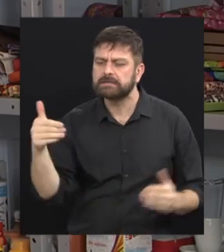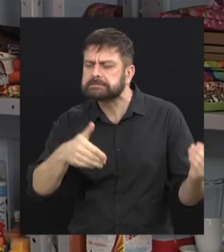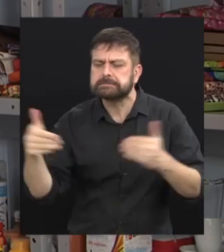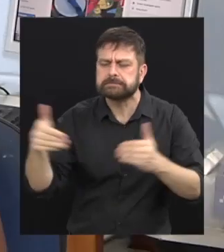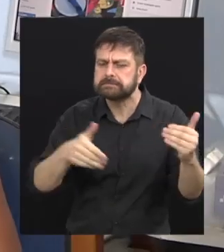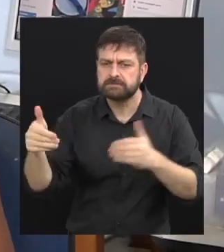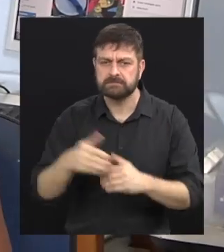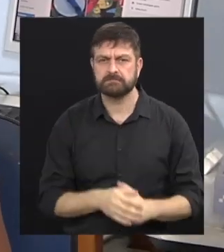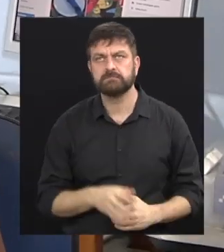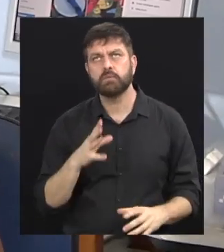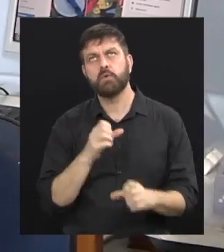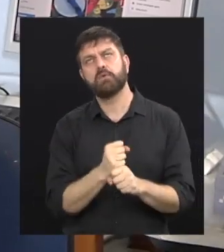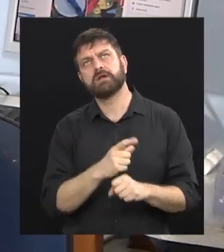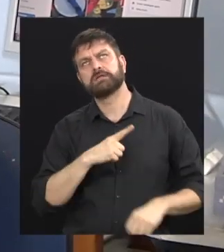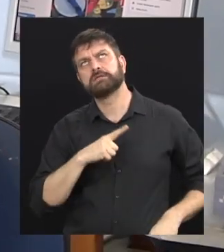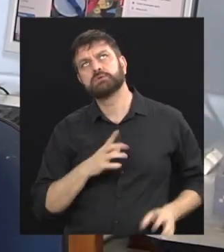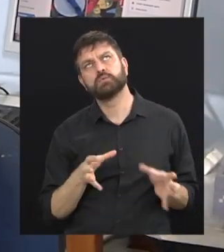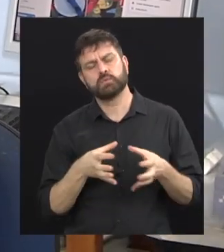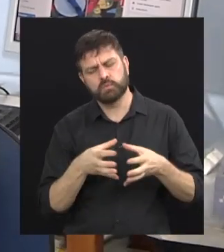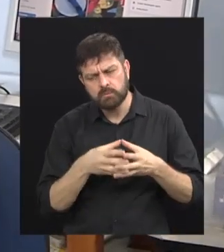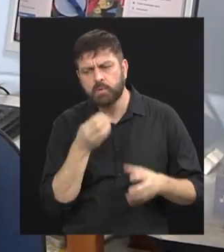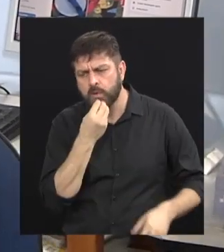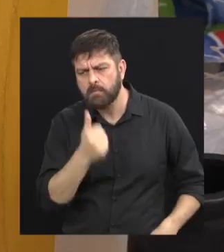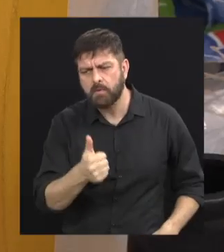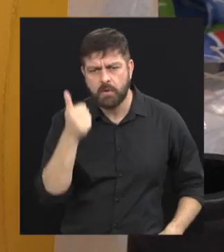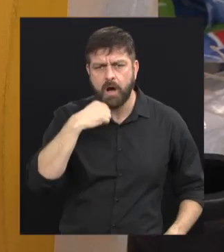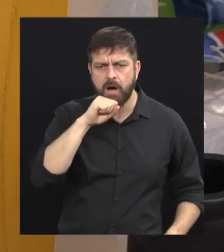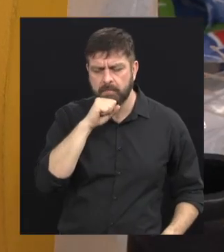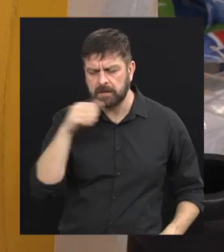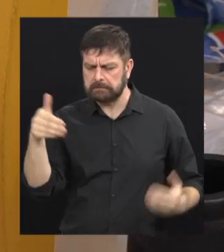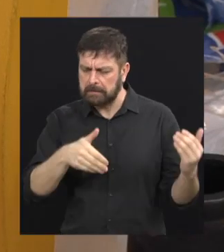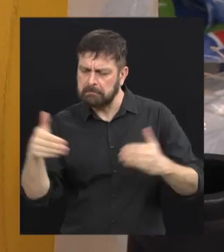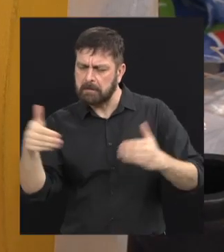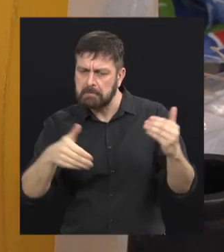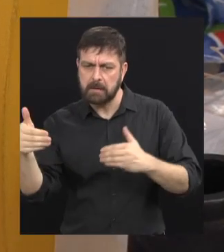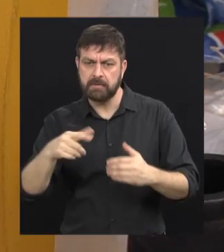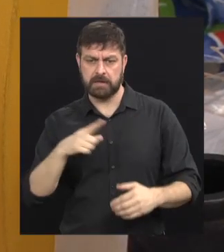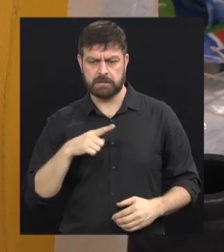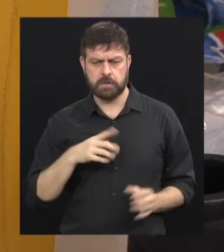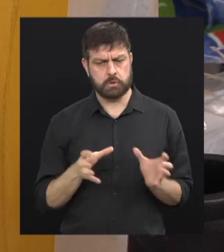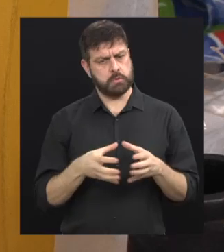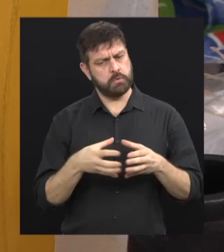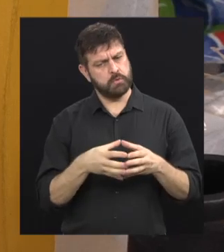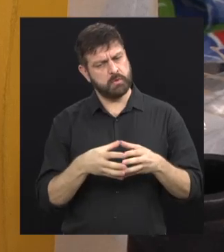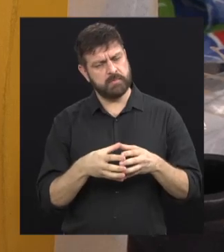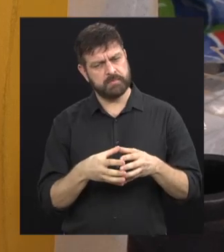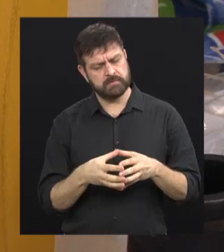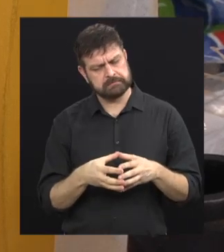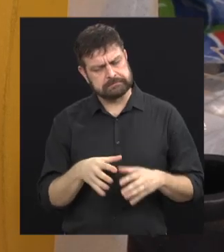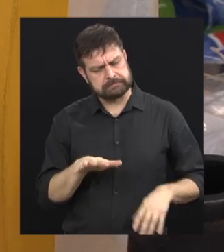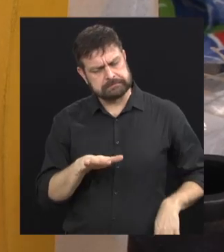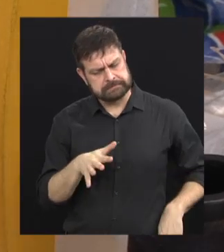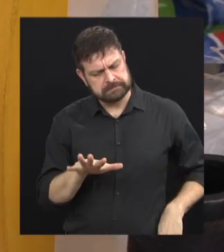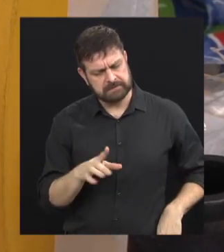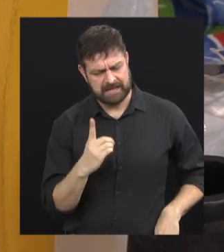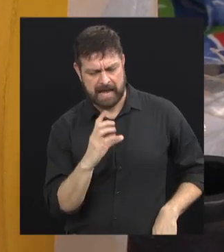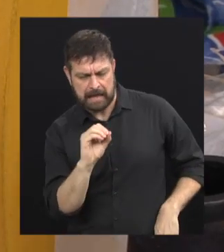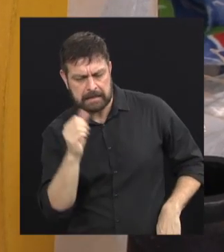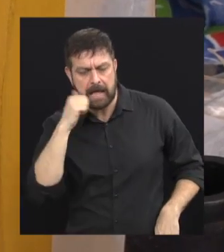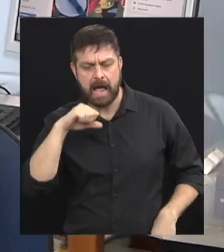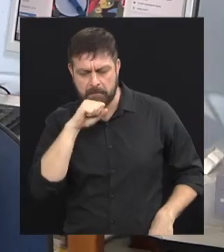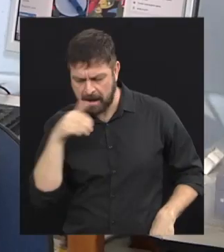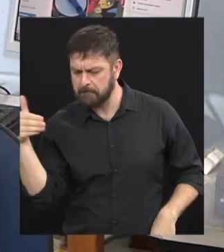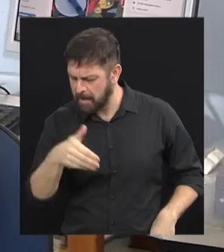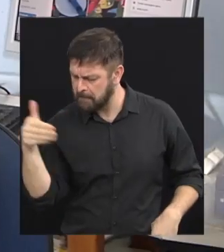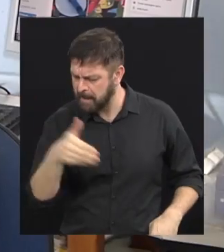você? Olha, nós temos um grupo bom de mães aqui. Nós temos aí um grupo aí com umas 10 mães